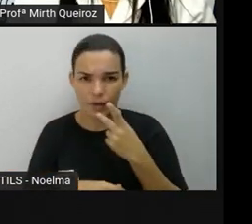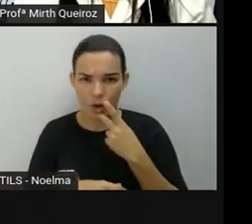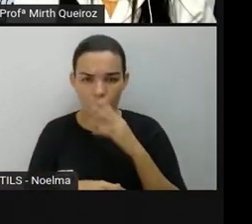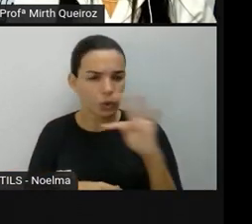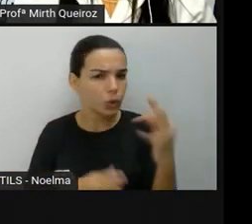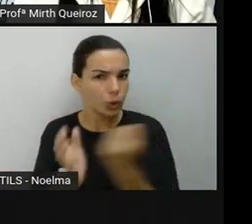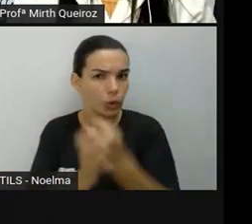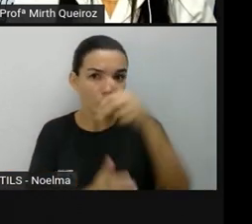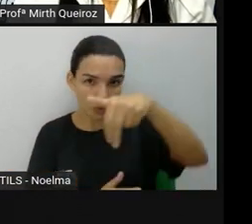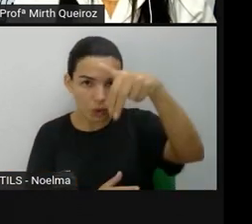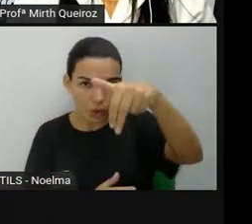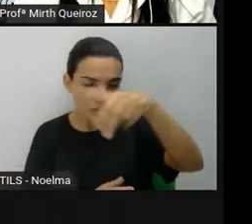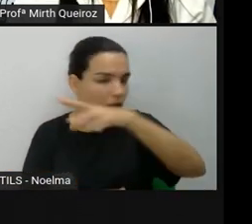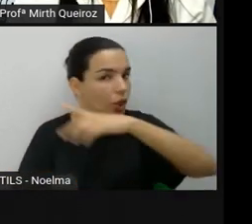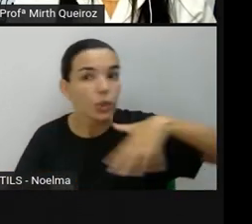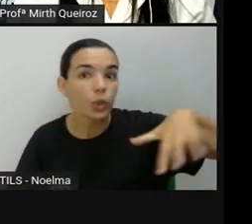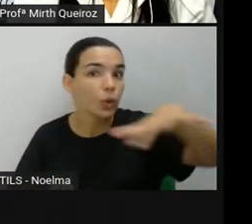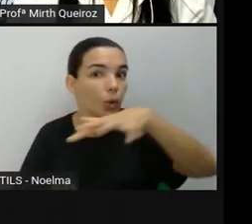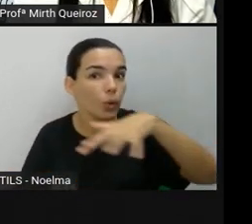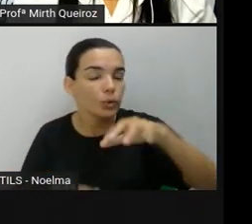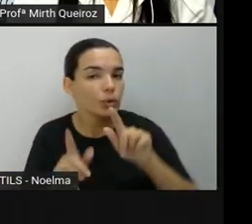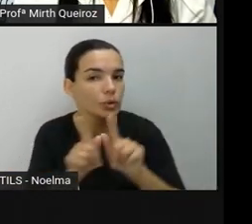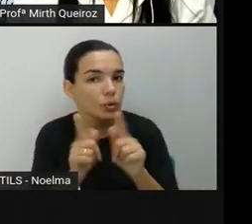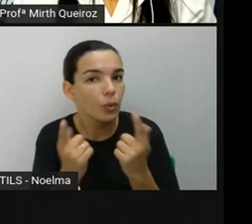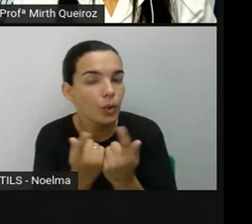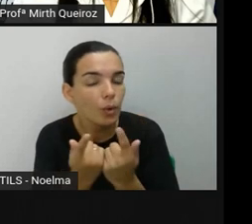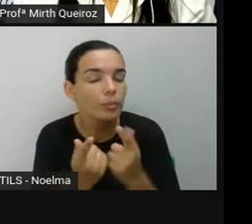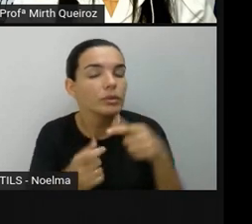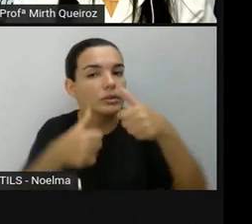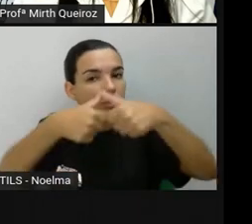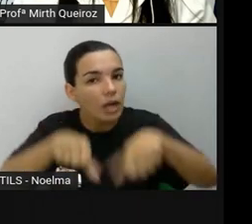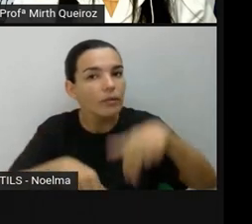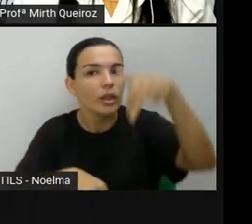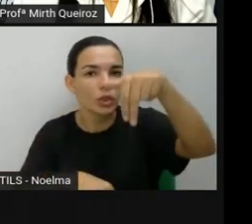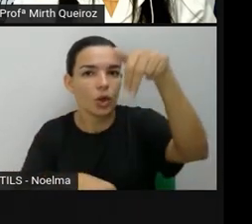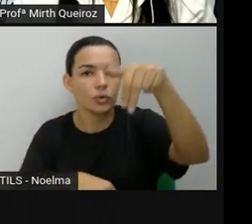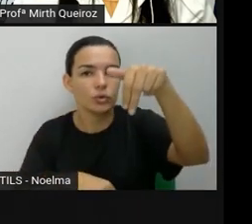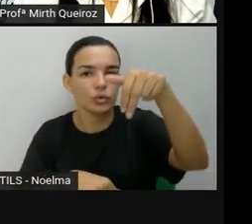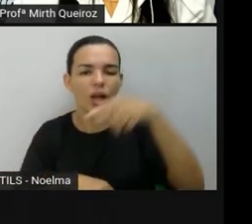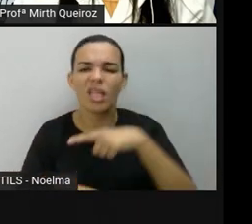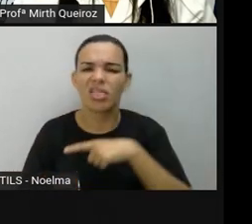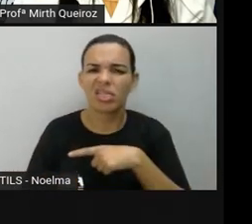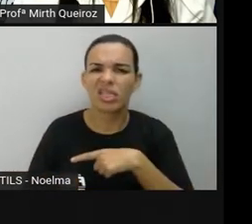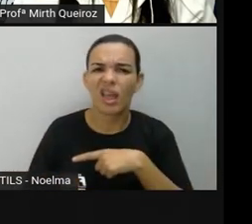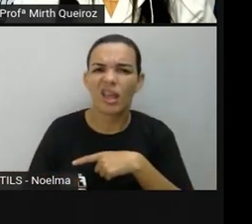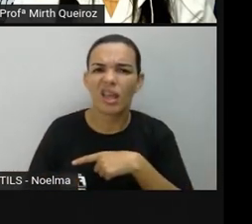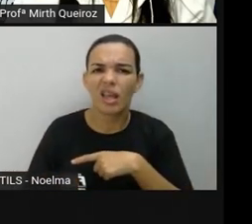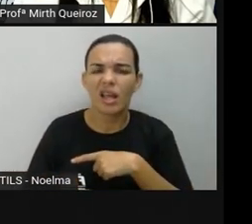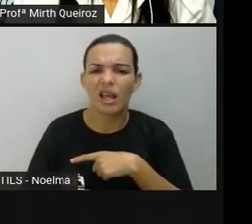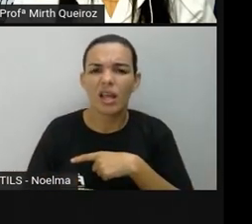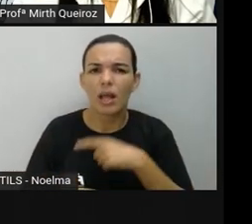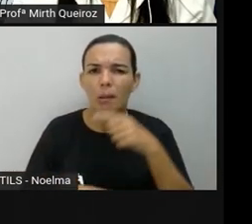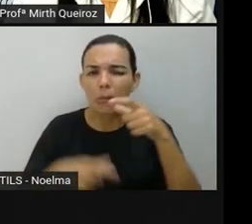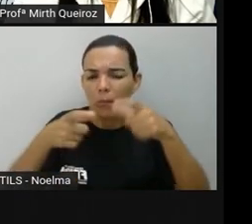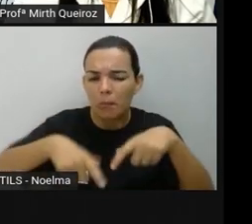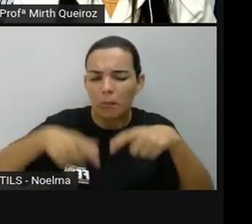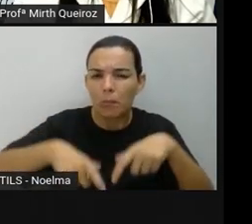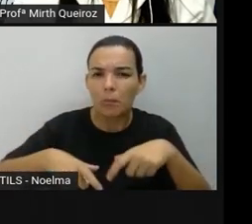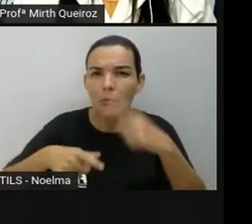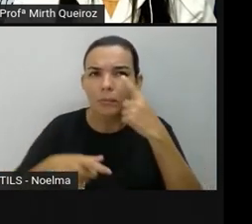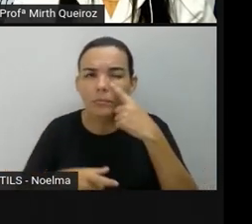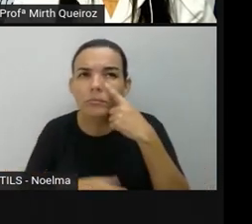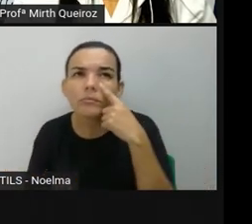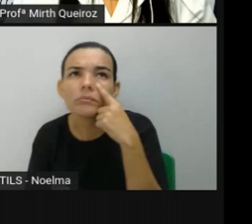estava a norte, né. Temos algum dado de localização que pode ajudar Lucas nessa situação?